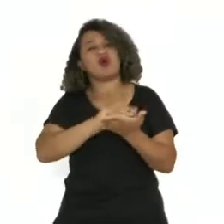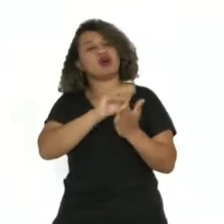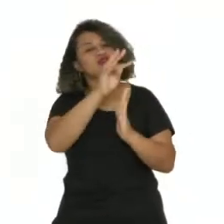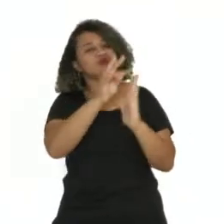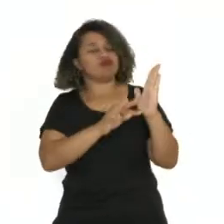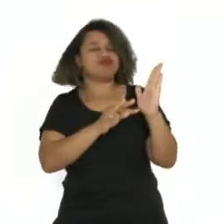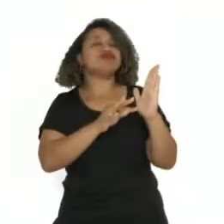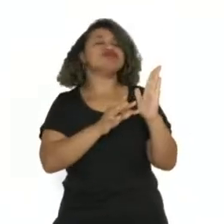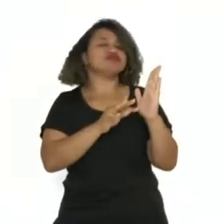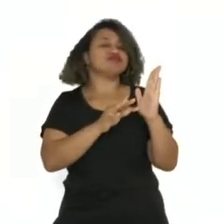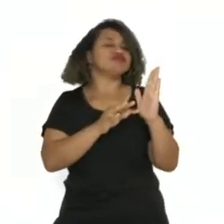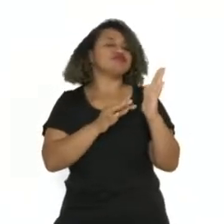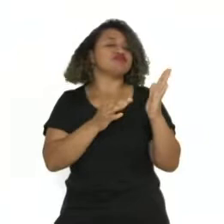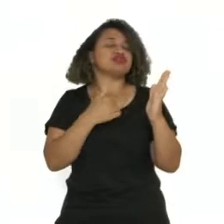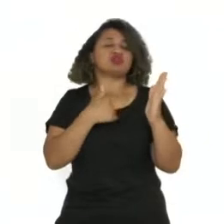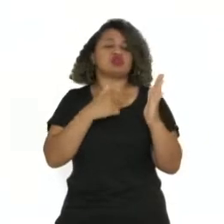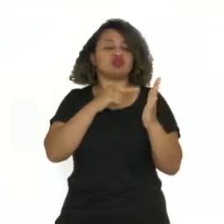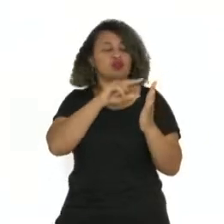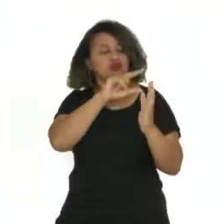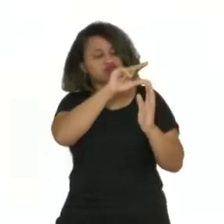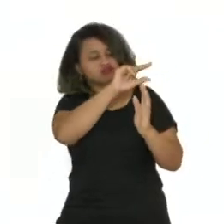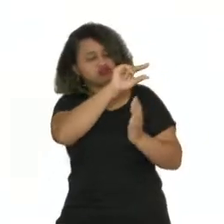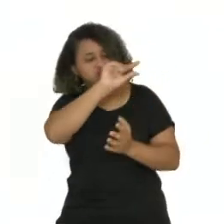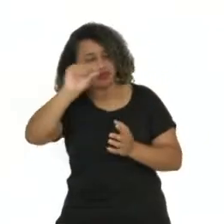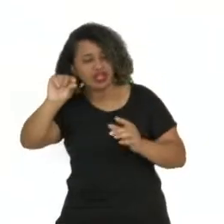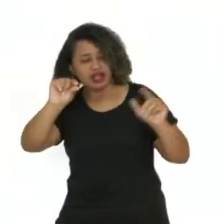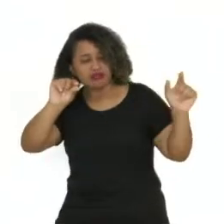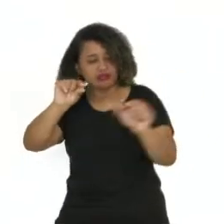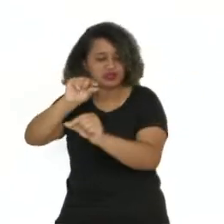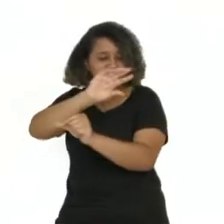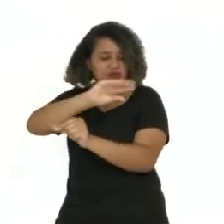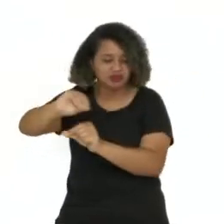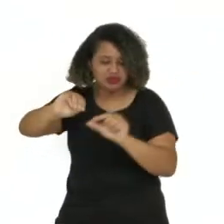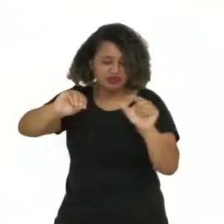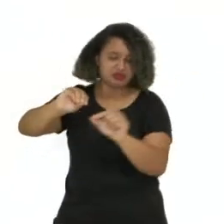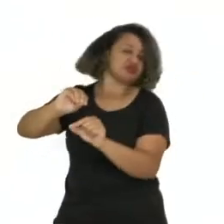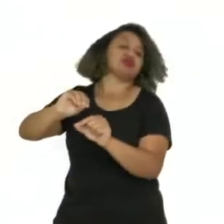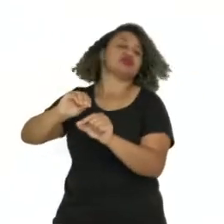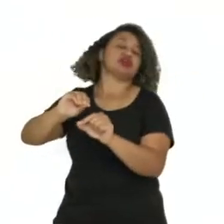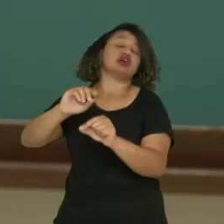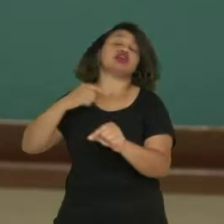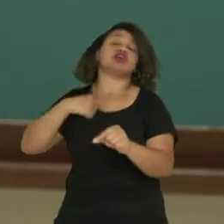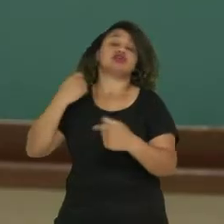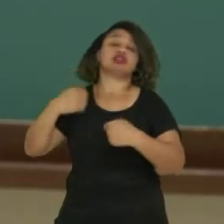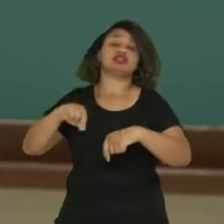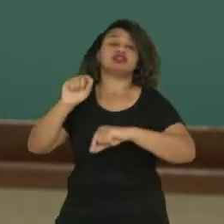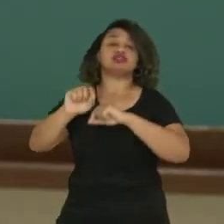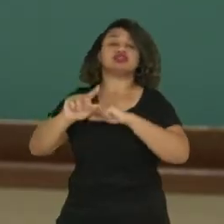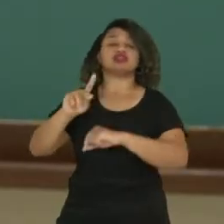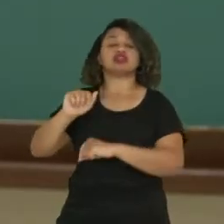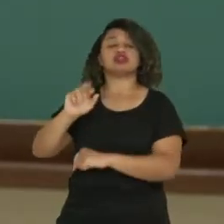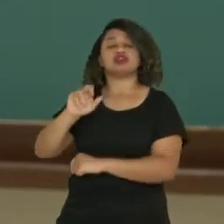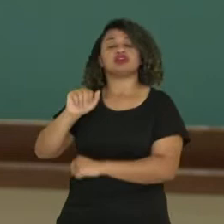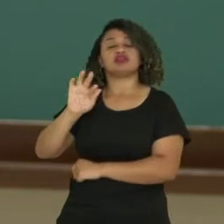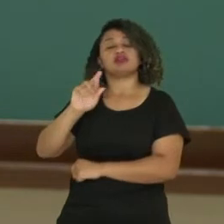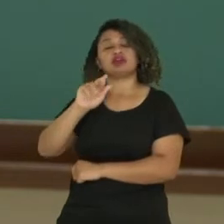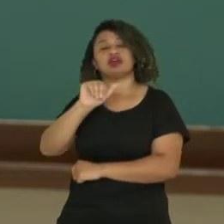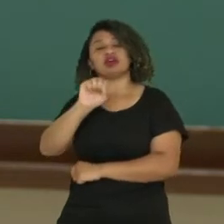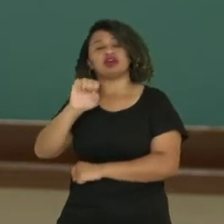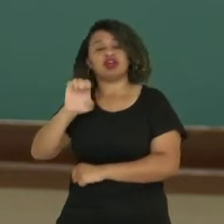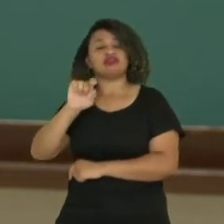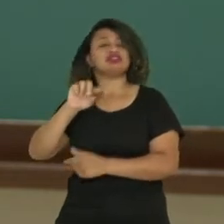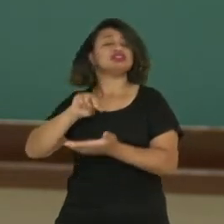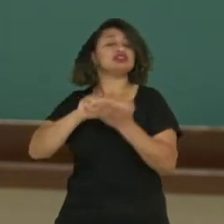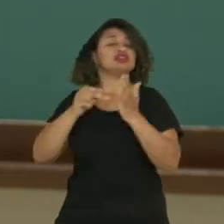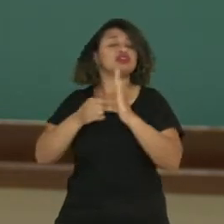a ser resumido. Eu não posso fazer uma colcha de retalhos, eu tenho que fazer uma paráfrase, né? Ou seja, escrever a mesma